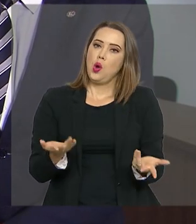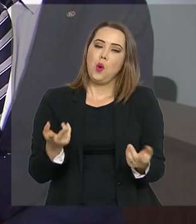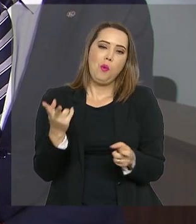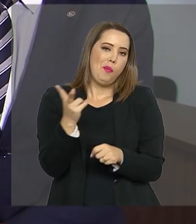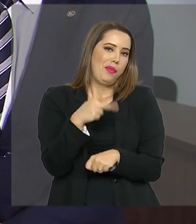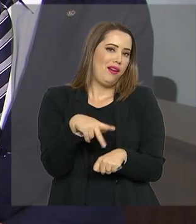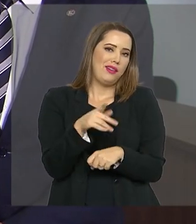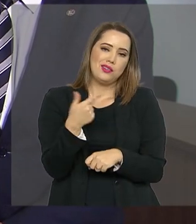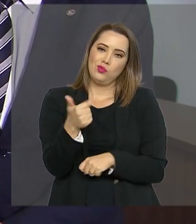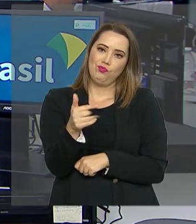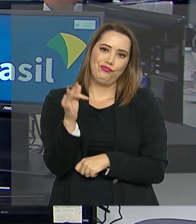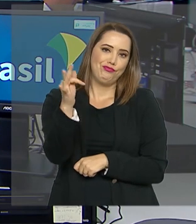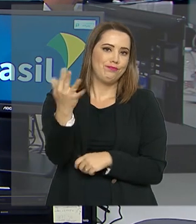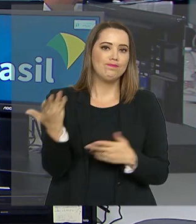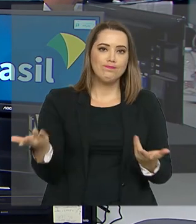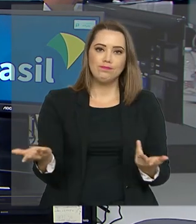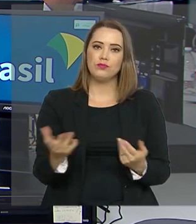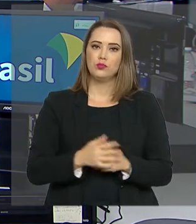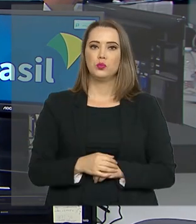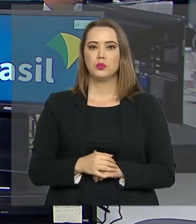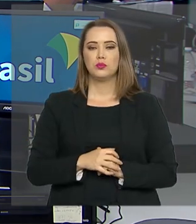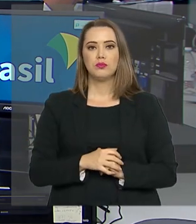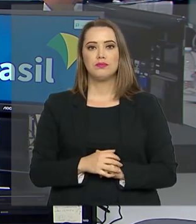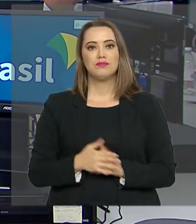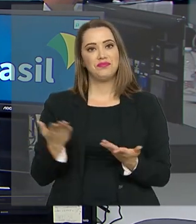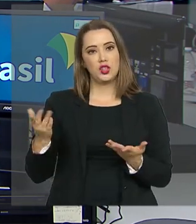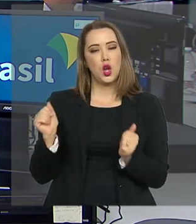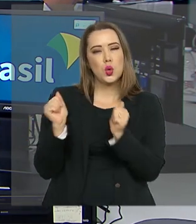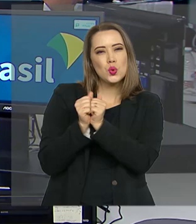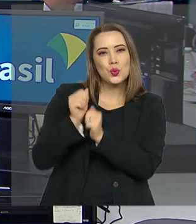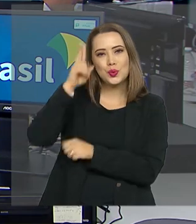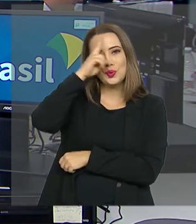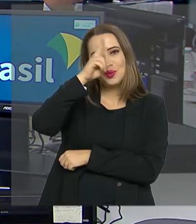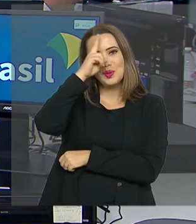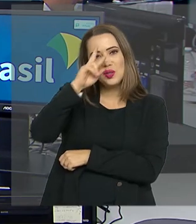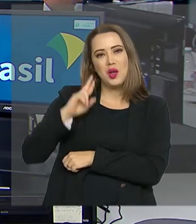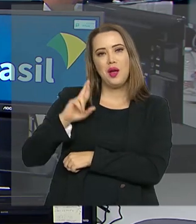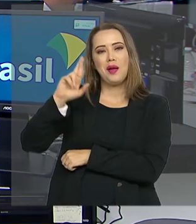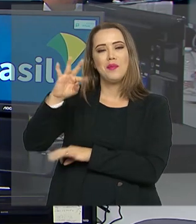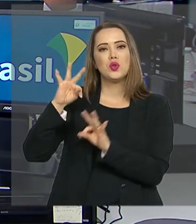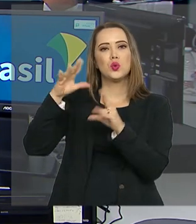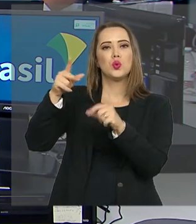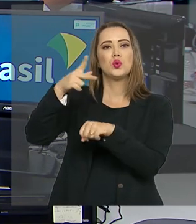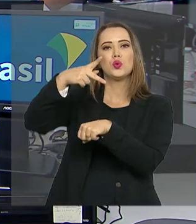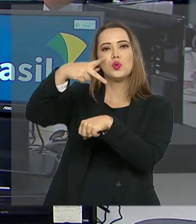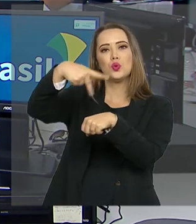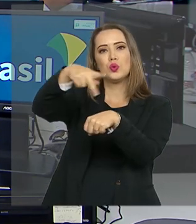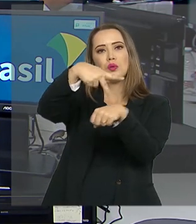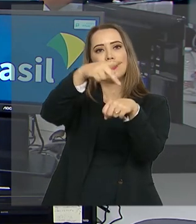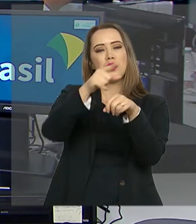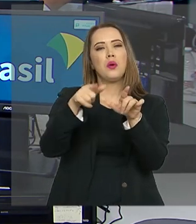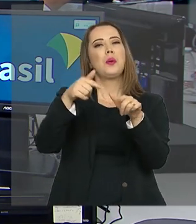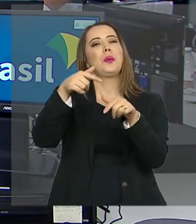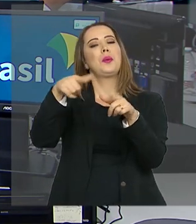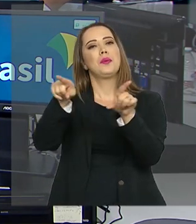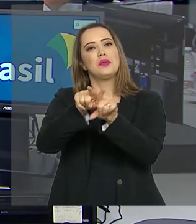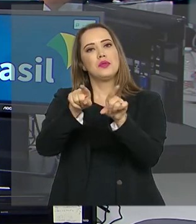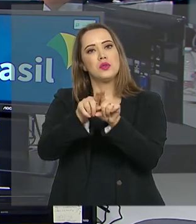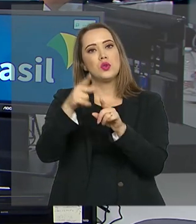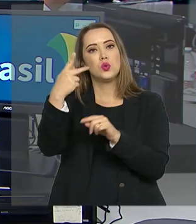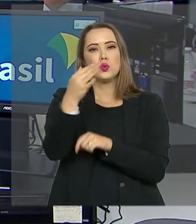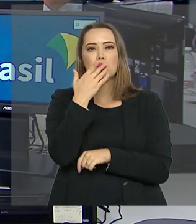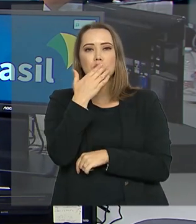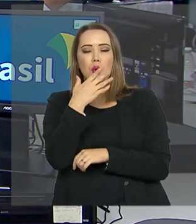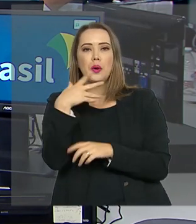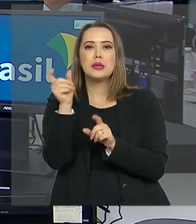país não tem futuro. Ela carrega uma história, representa todo um povo e uma nação. Suas